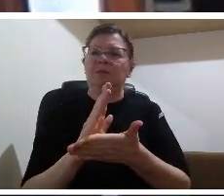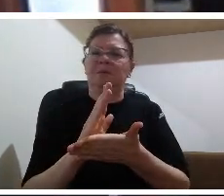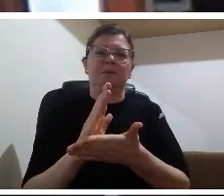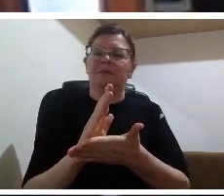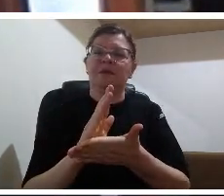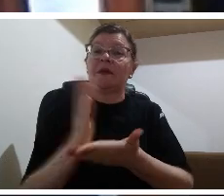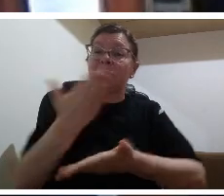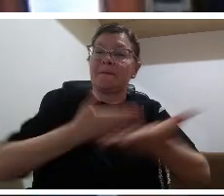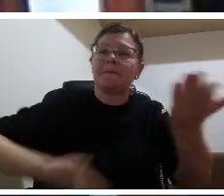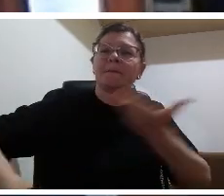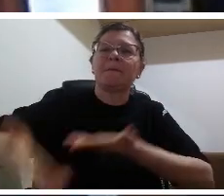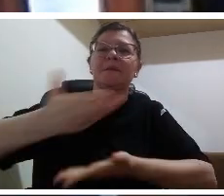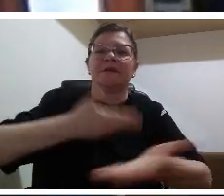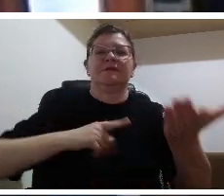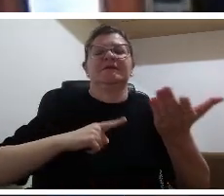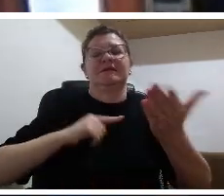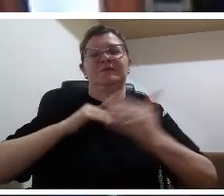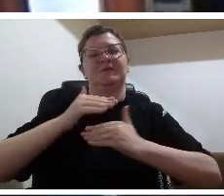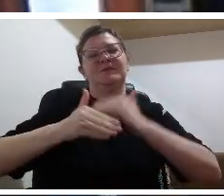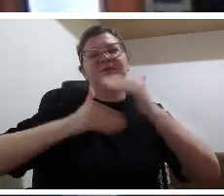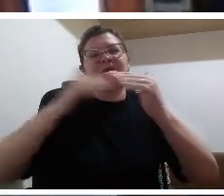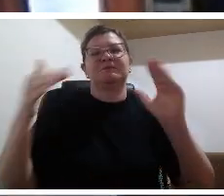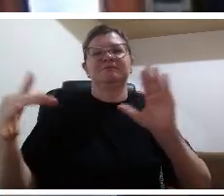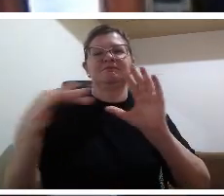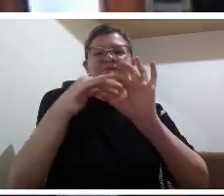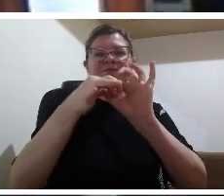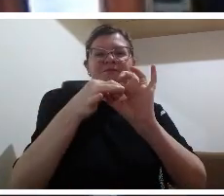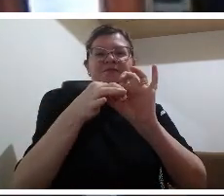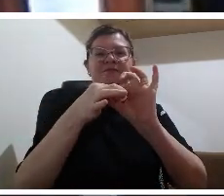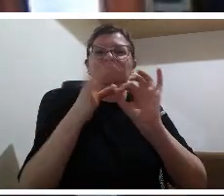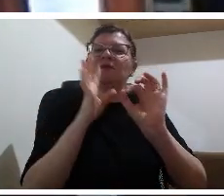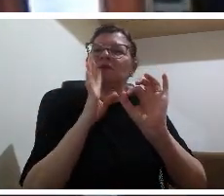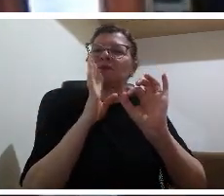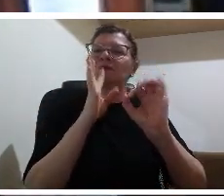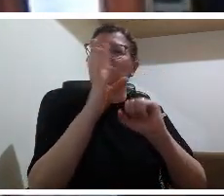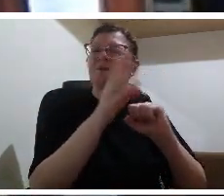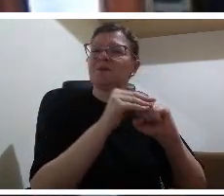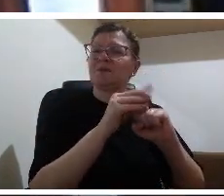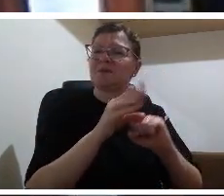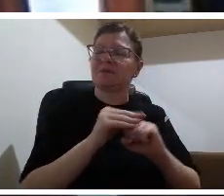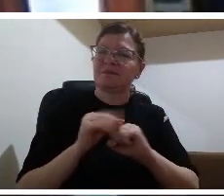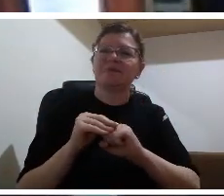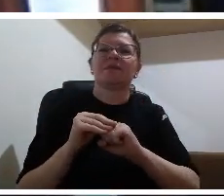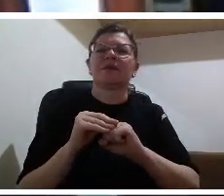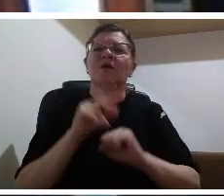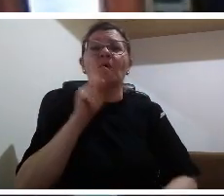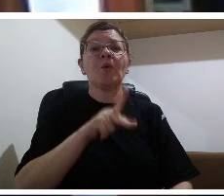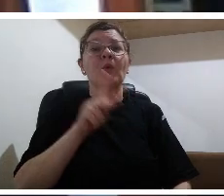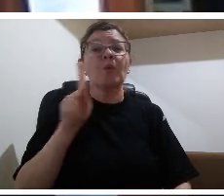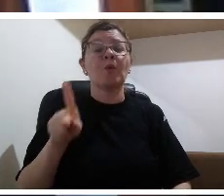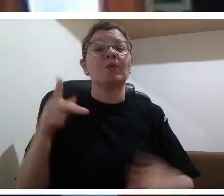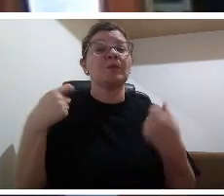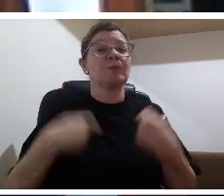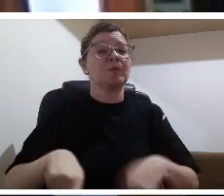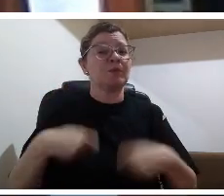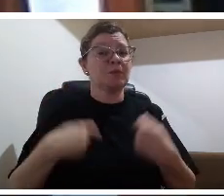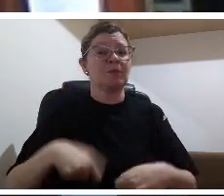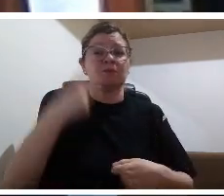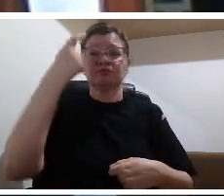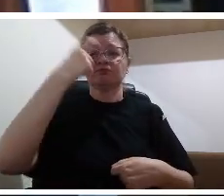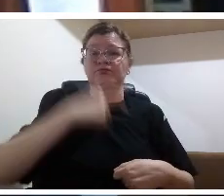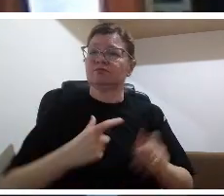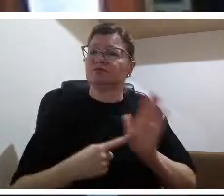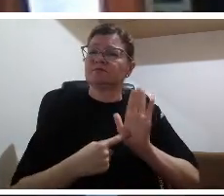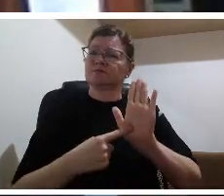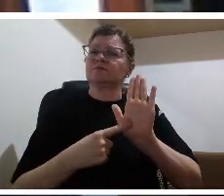ser o seu conhecimento o seu trabalho a sua vida que marca o aluno por aquilo que ele faz por aquilo que ele diz é um pouco